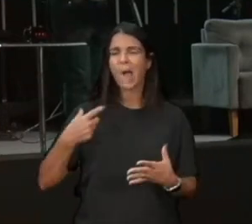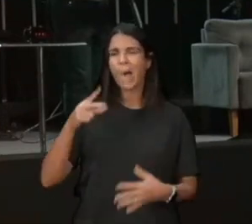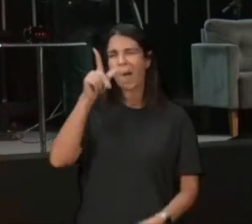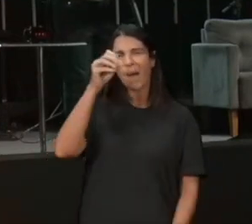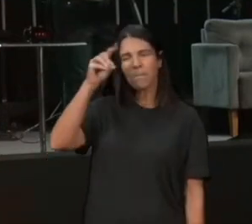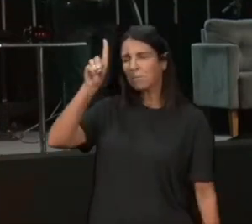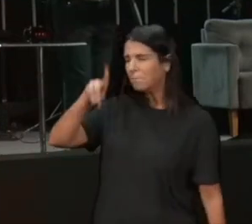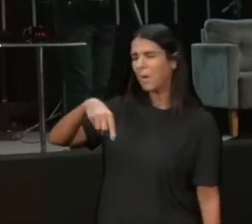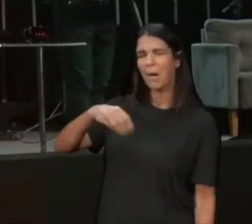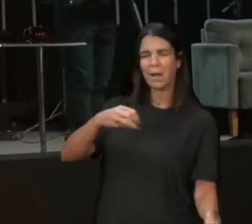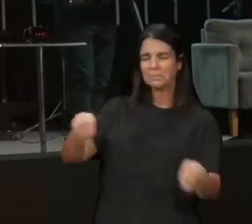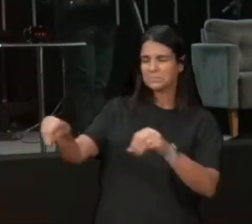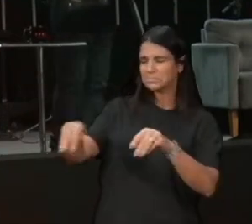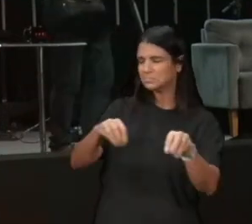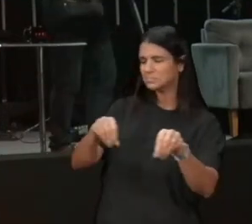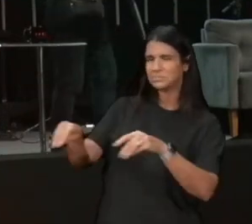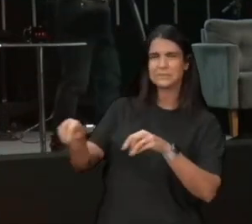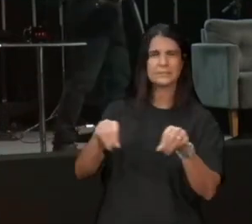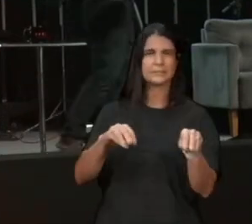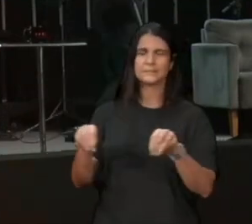que era, o Abraão falou isso,